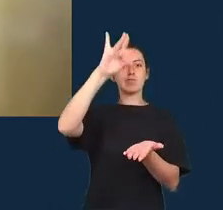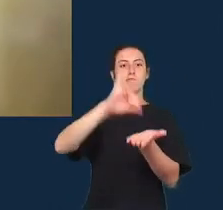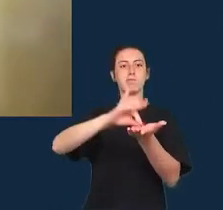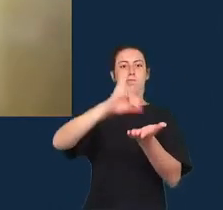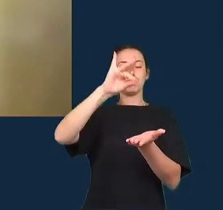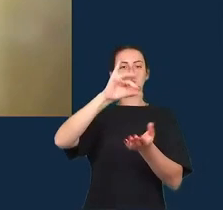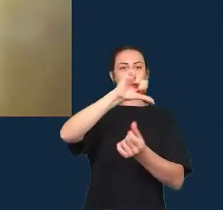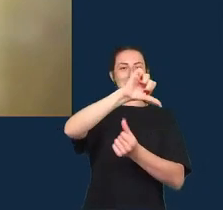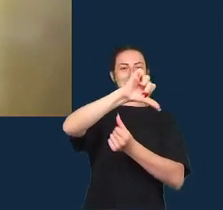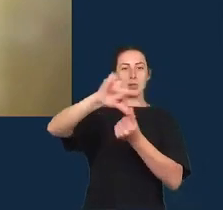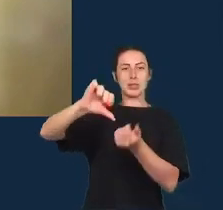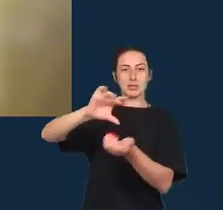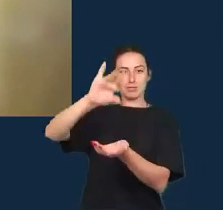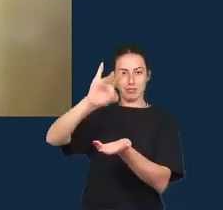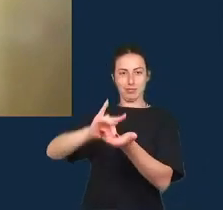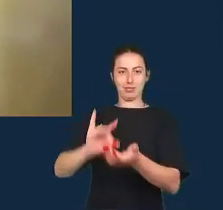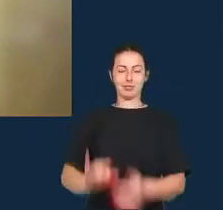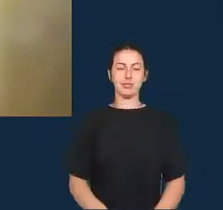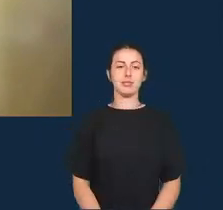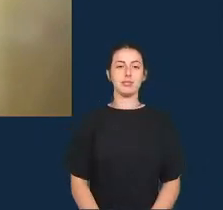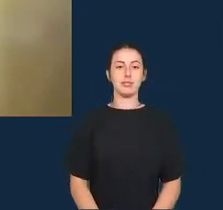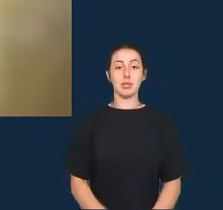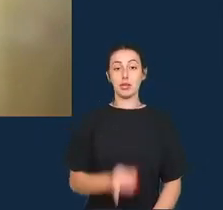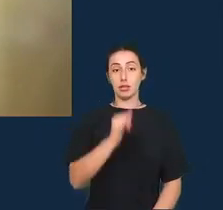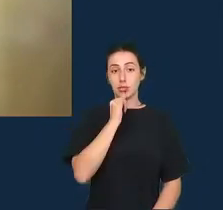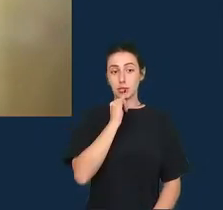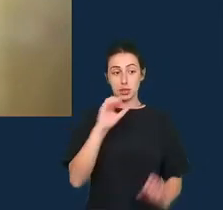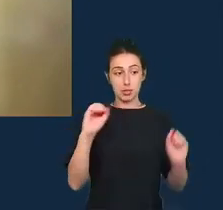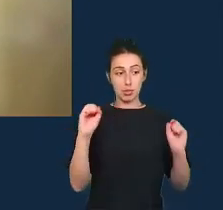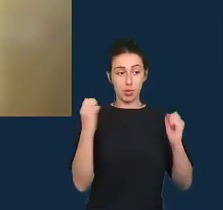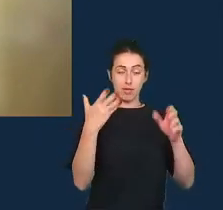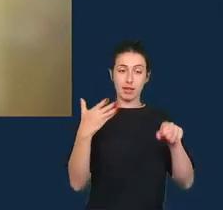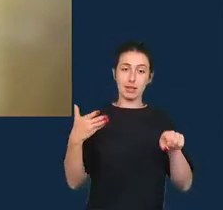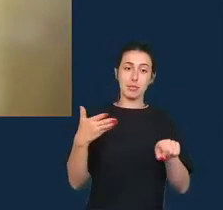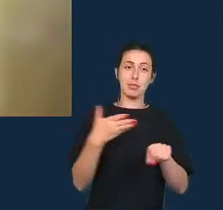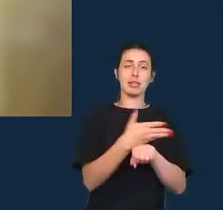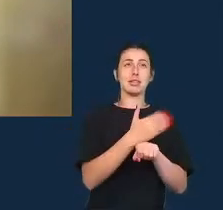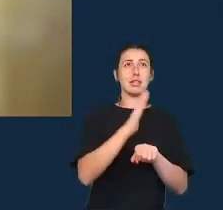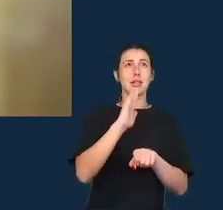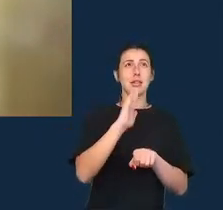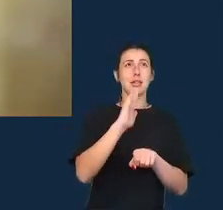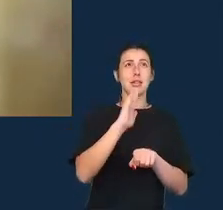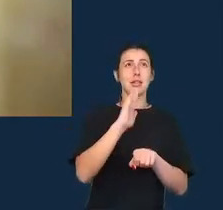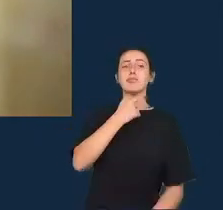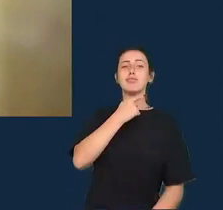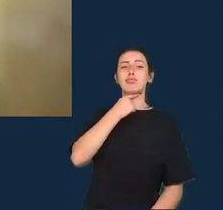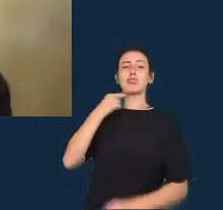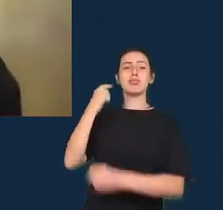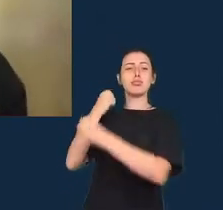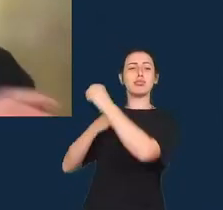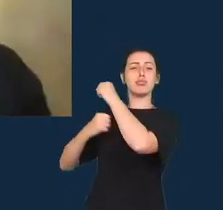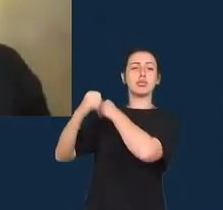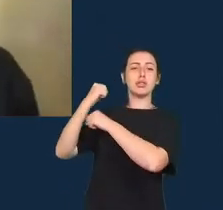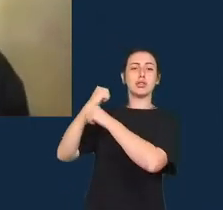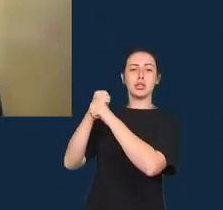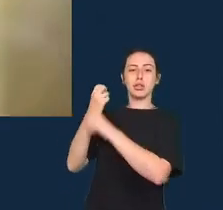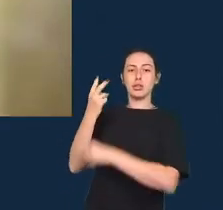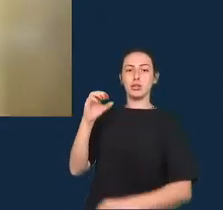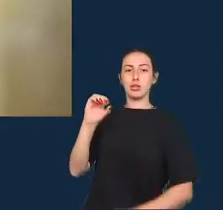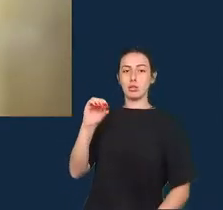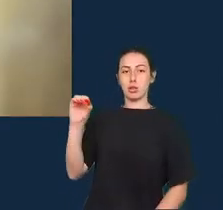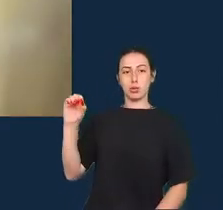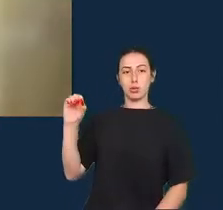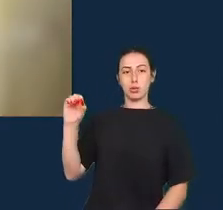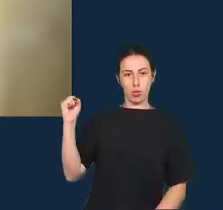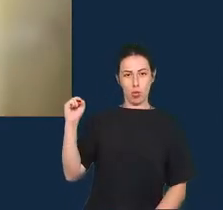eventos que a gente participa desde a crise de 2008 temos muitos números conflitantes e